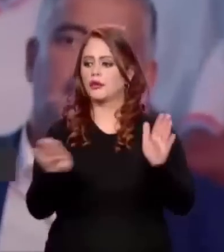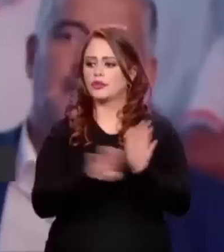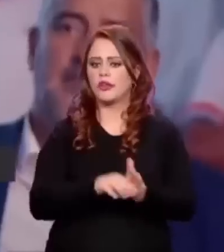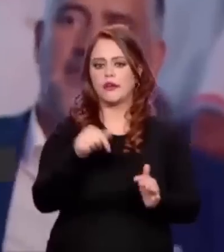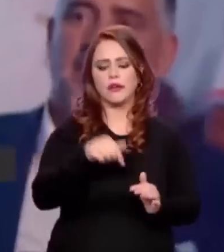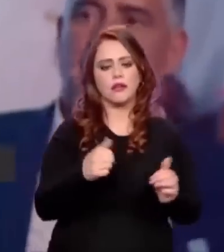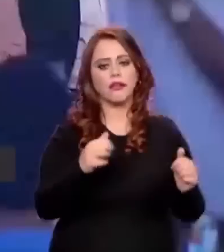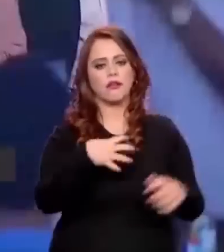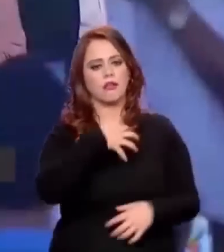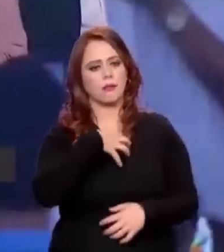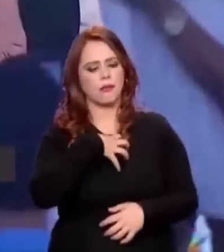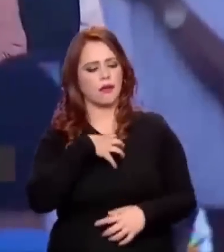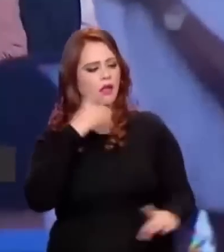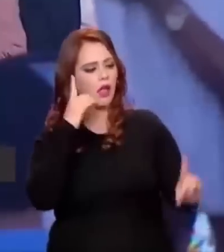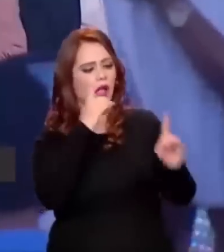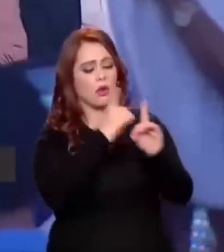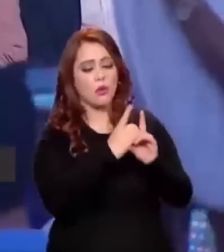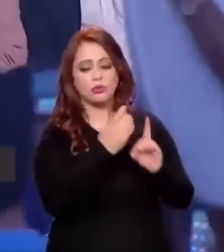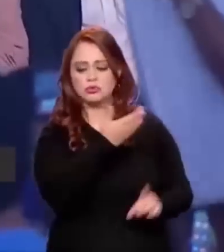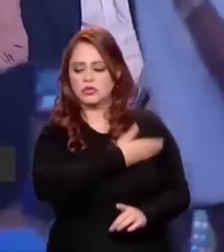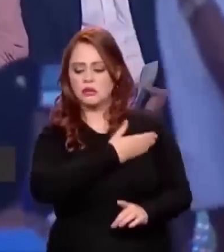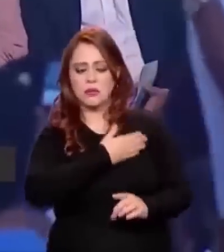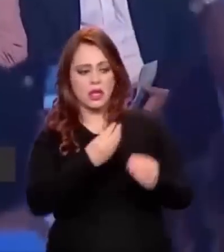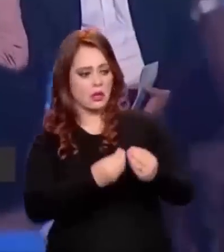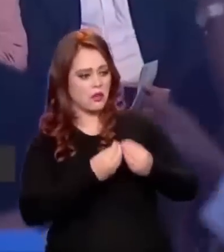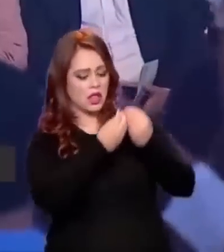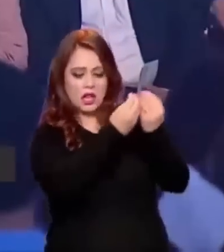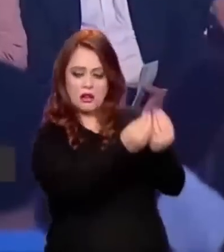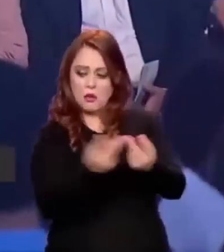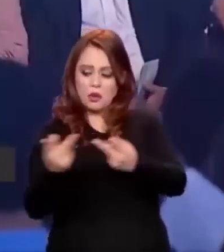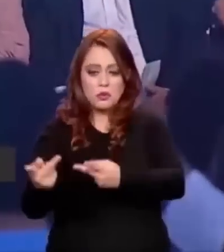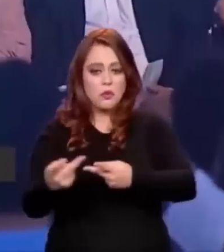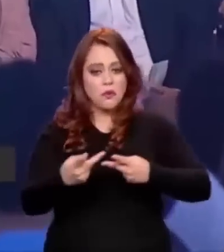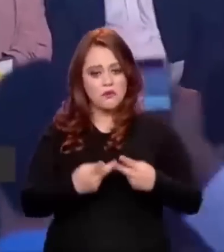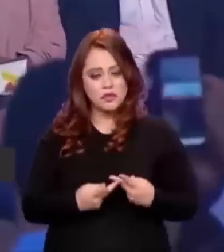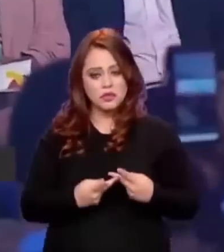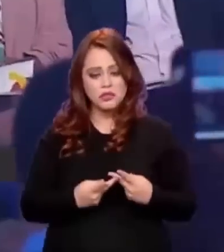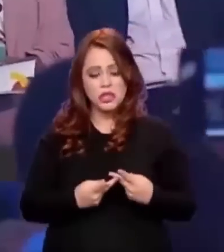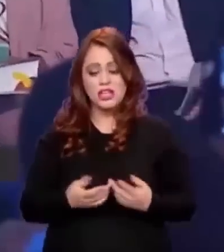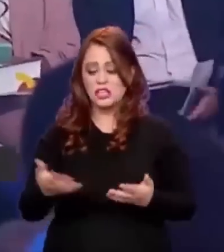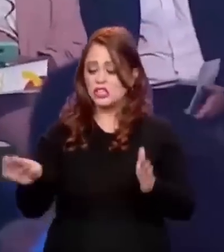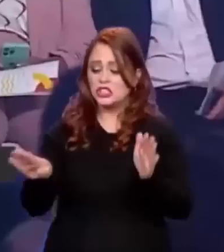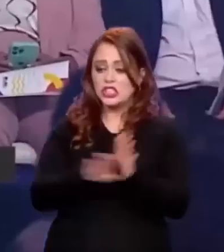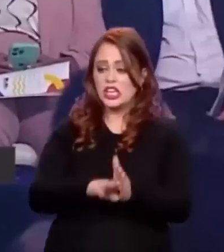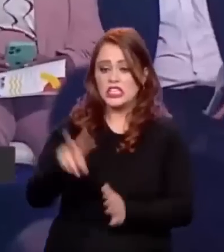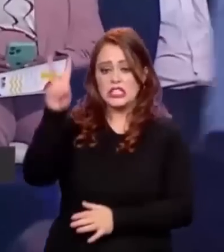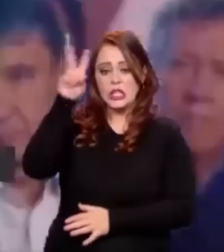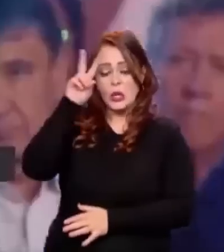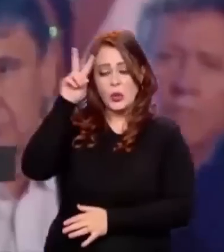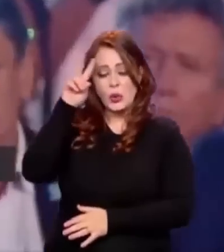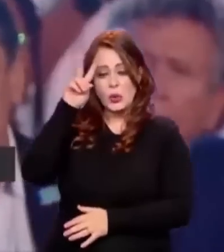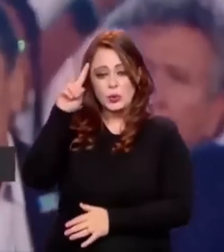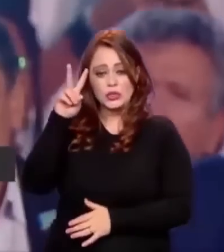encontro os companheiros do agronegócio, me entregando um convite para vir na segunda-feira mais importante do